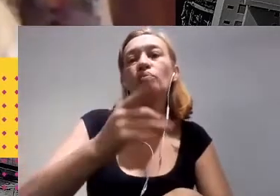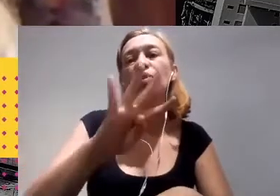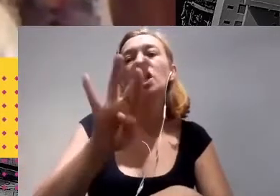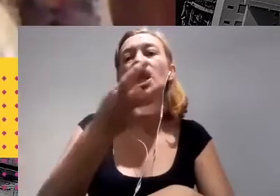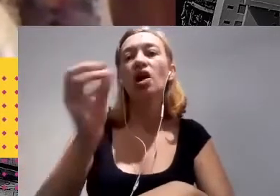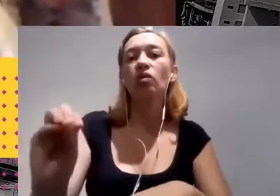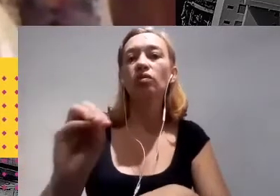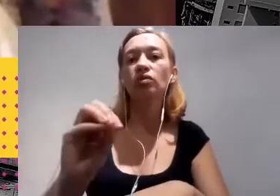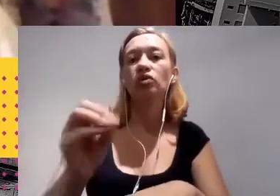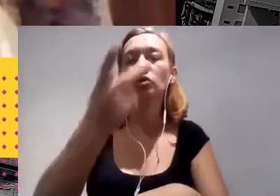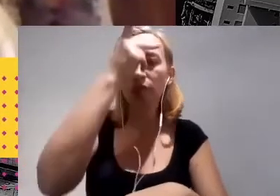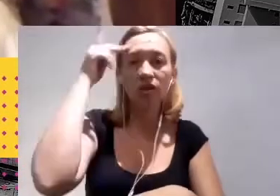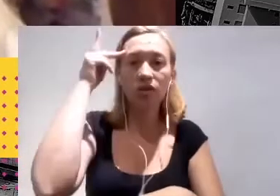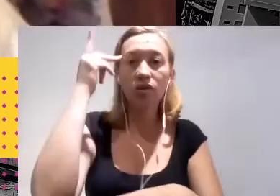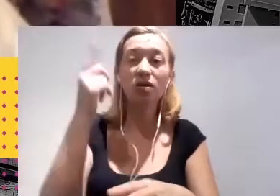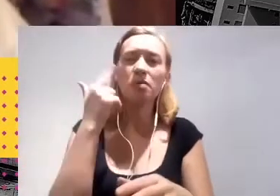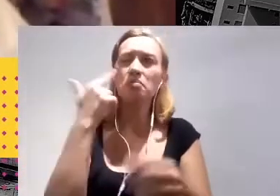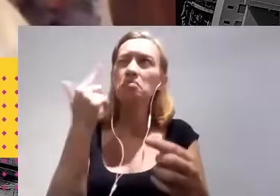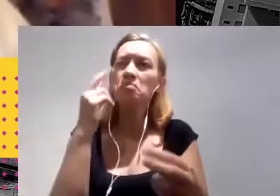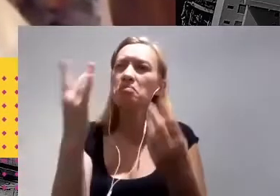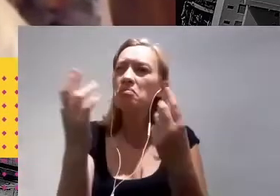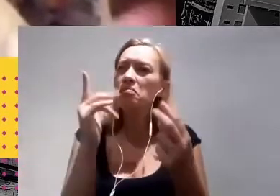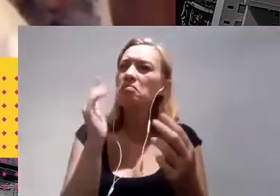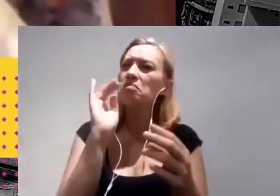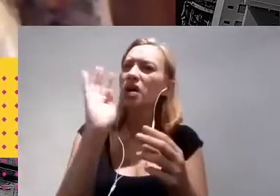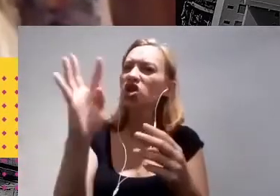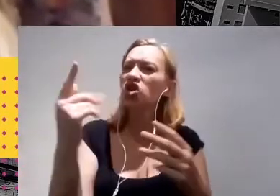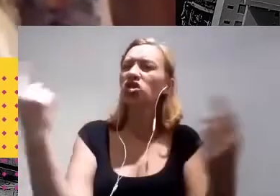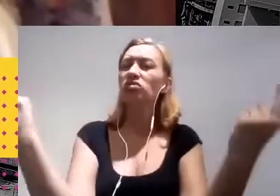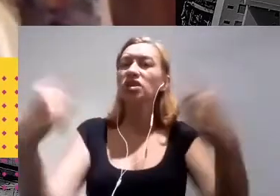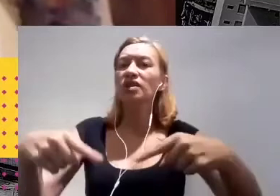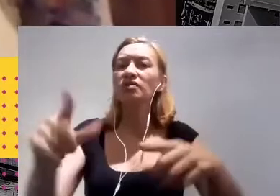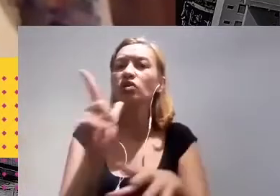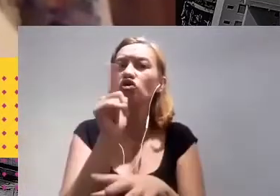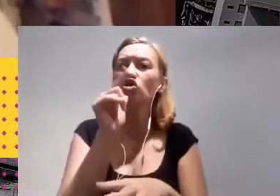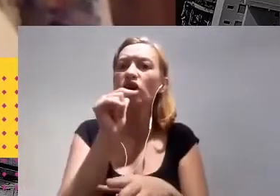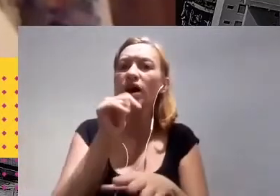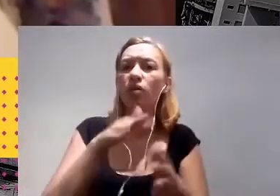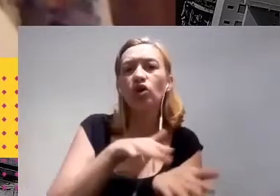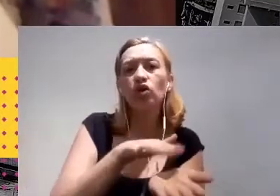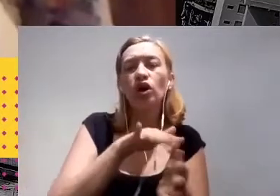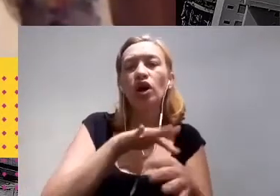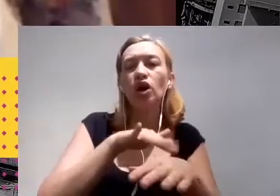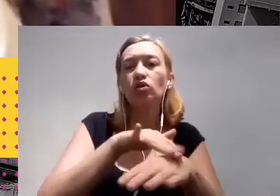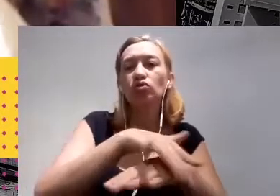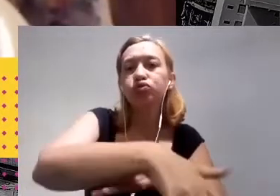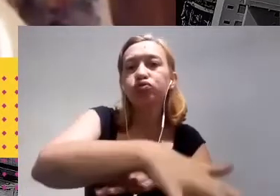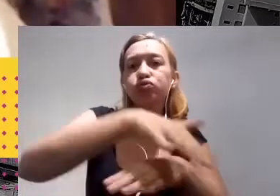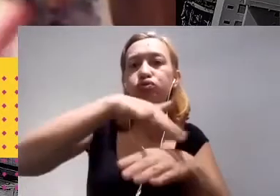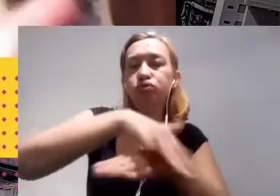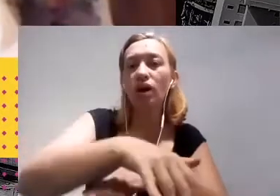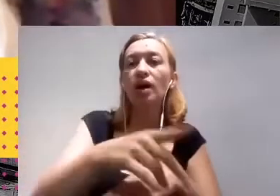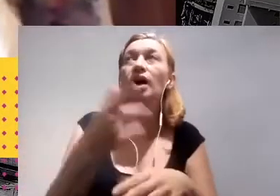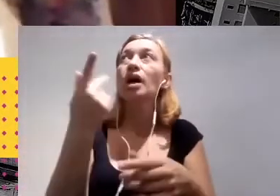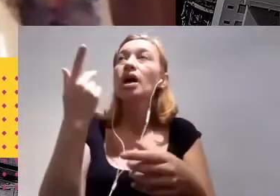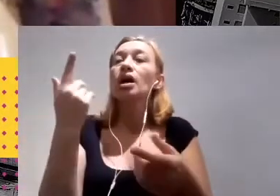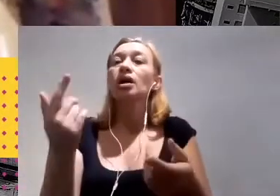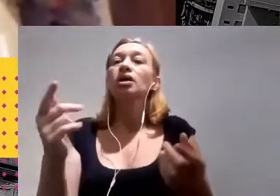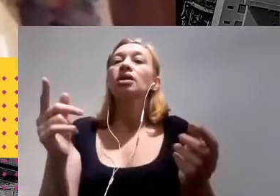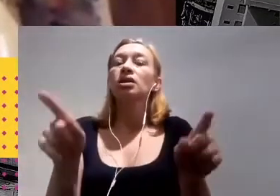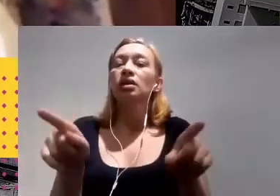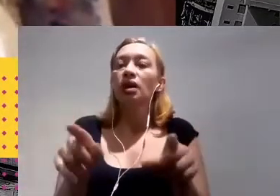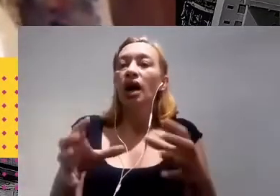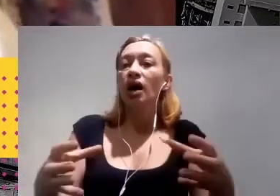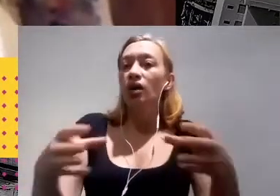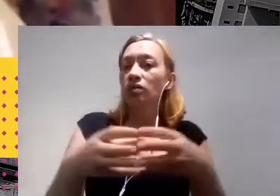a esse desafio do ponto de vista do abastecimento de água. Então, a Companhia, junto com a Agência, também tinha interesse em fomentar essas